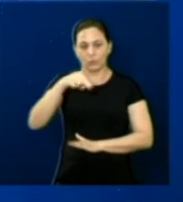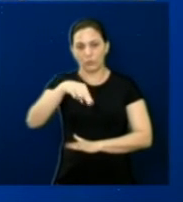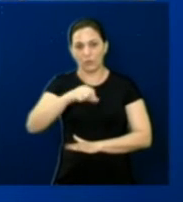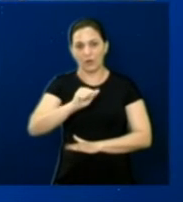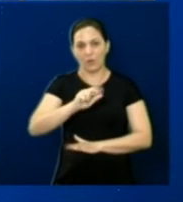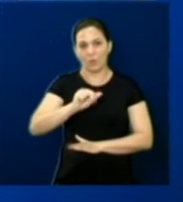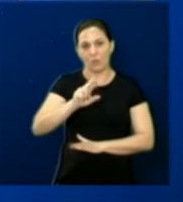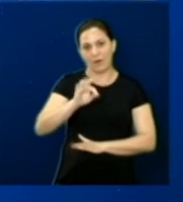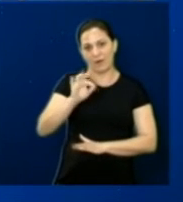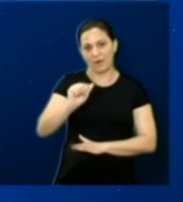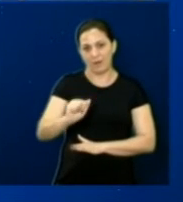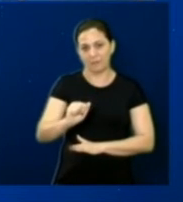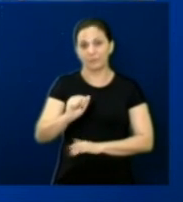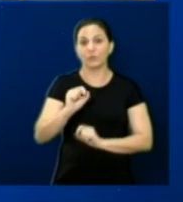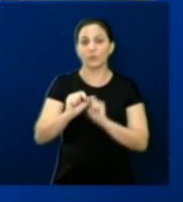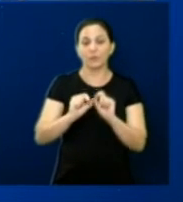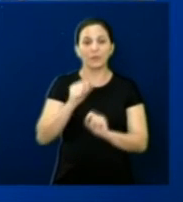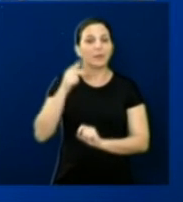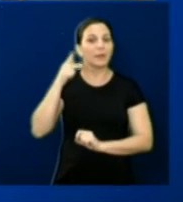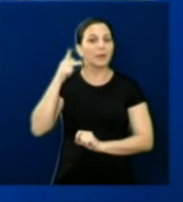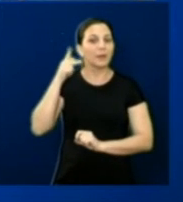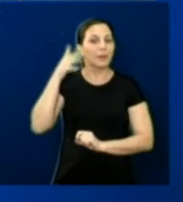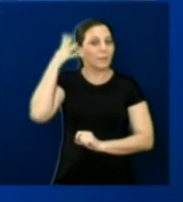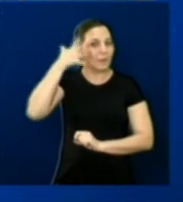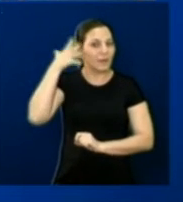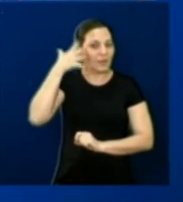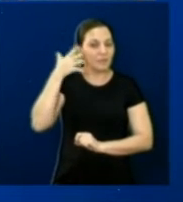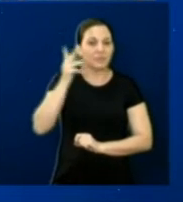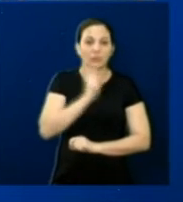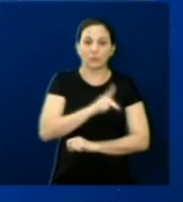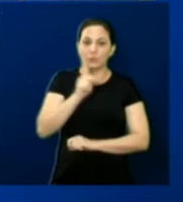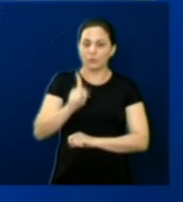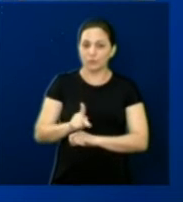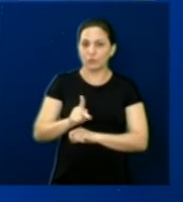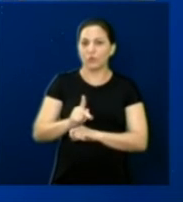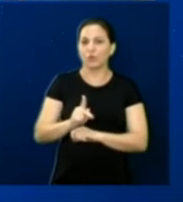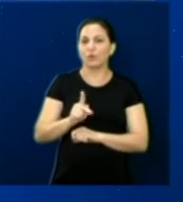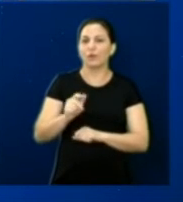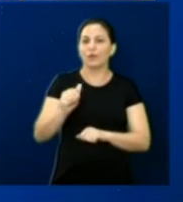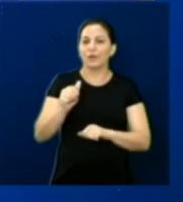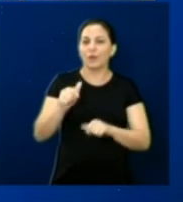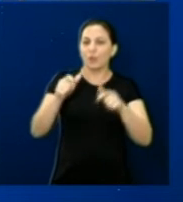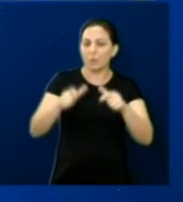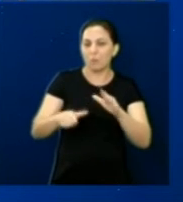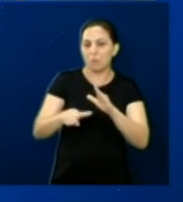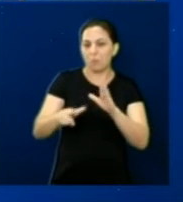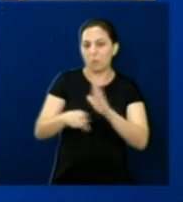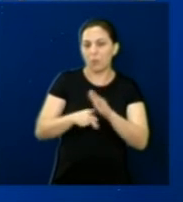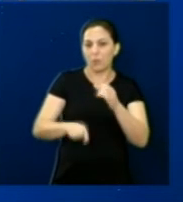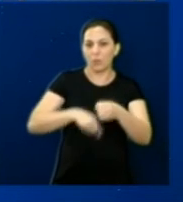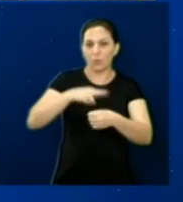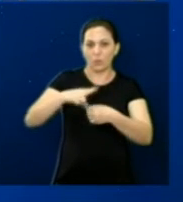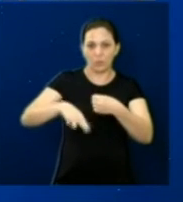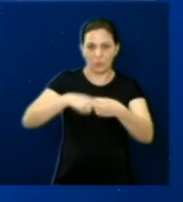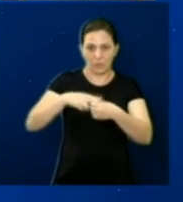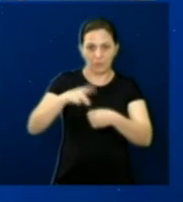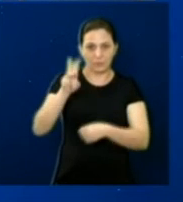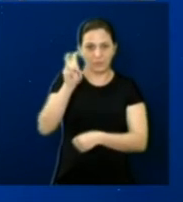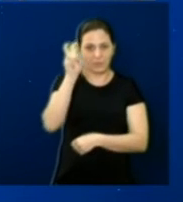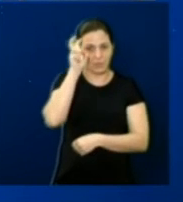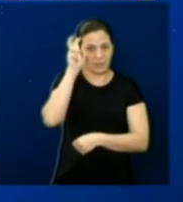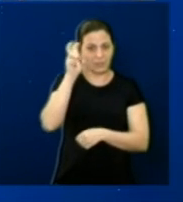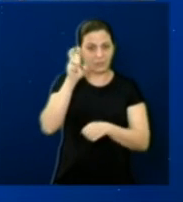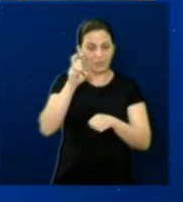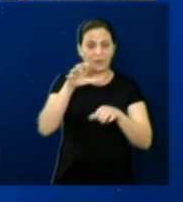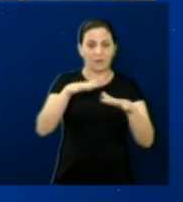9 de março. Com a palestra do professor doutor Milton Lauerta, do Laboratório de Política e Governo da Unesp, realizada na última quinta, no